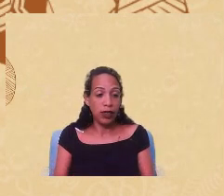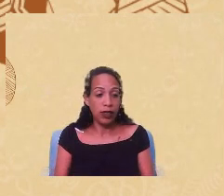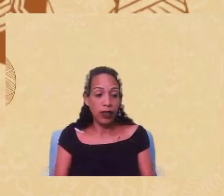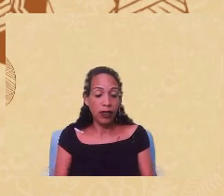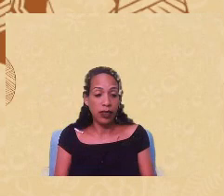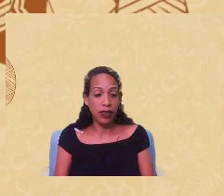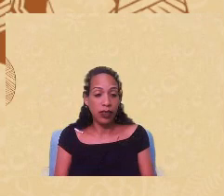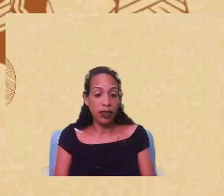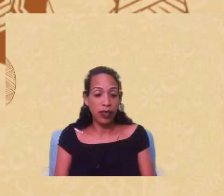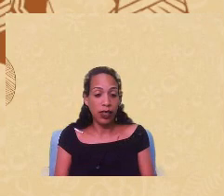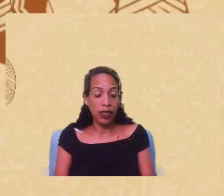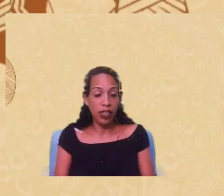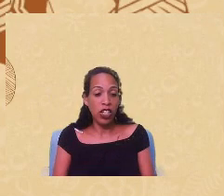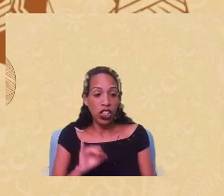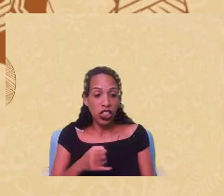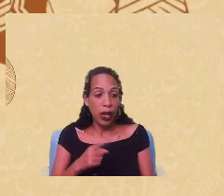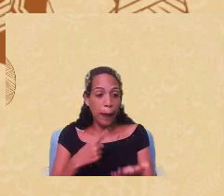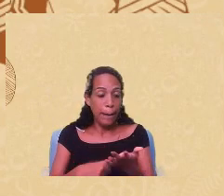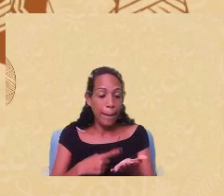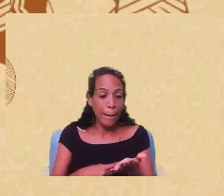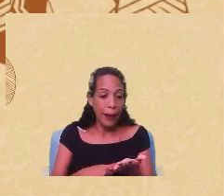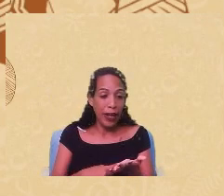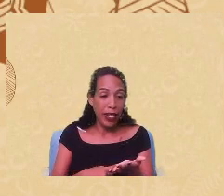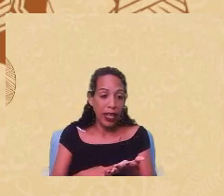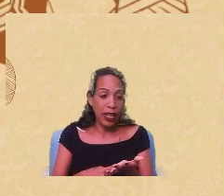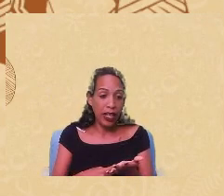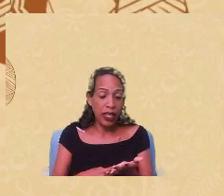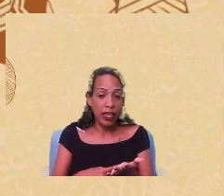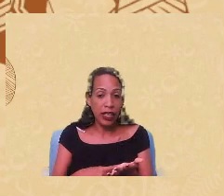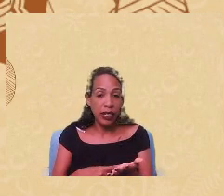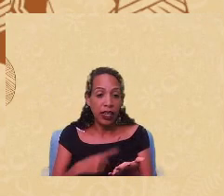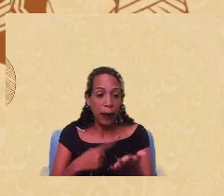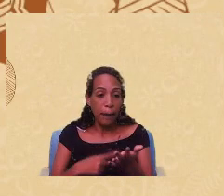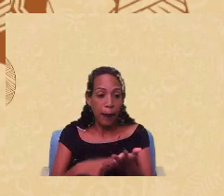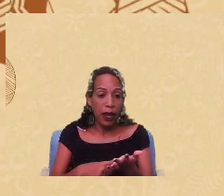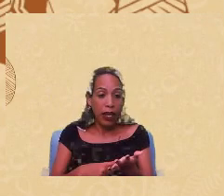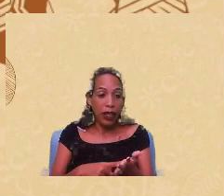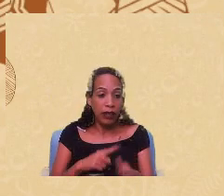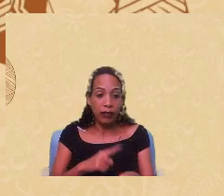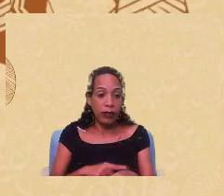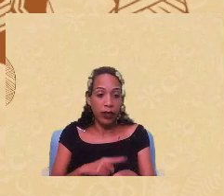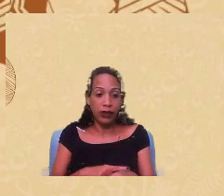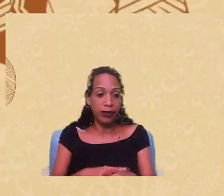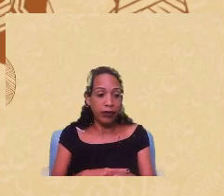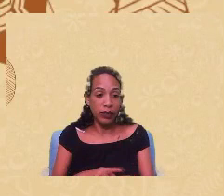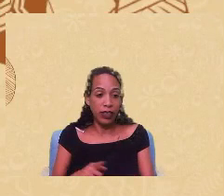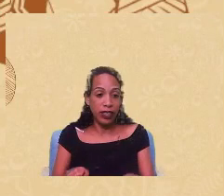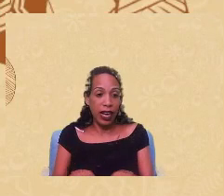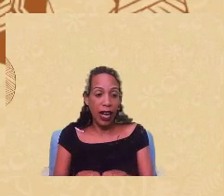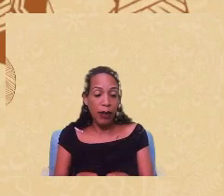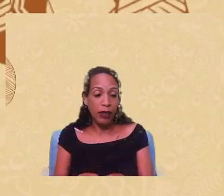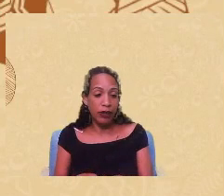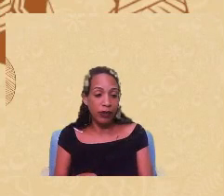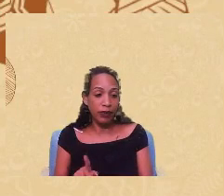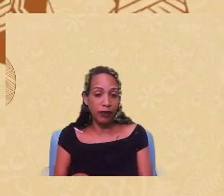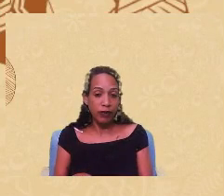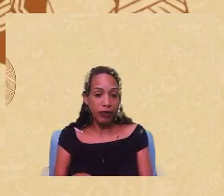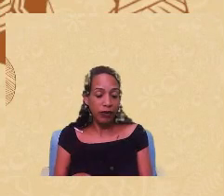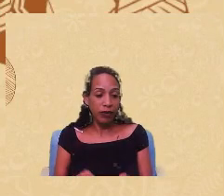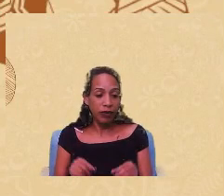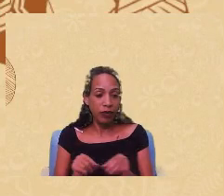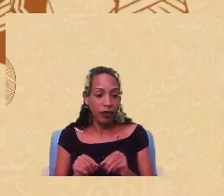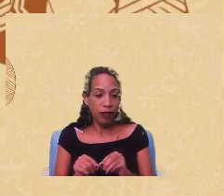que a gente vai marcar inclusive a gente vai marcar um momento entre nós numa quinta-feira sem os